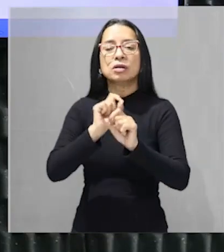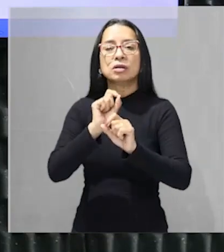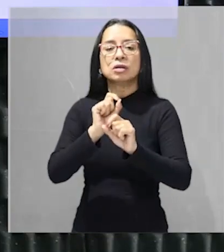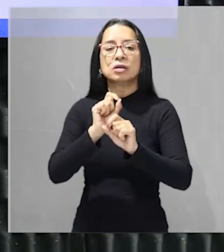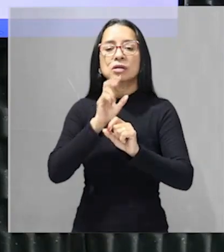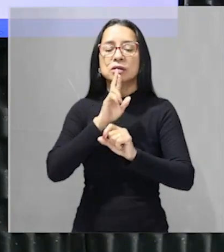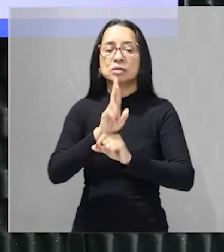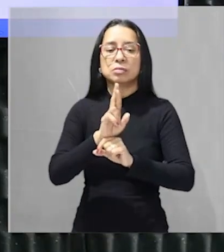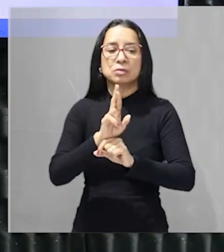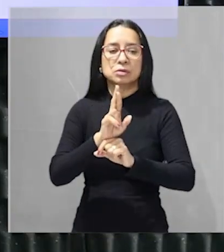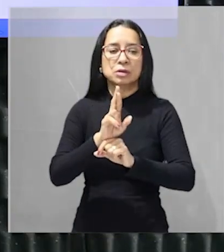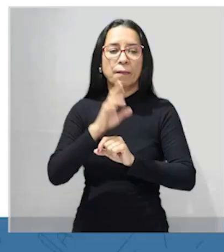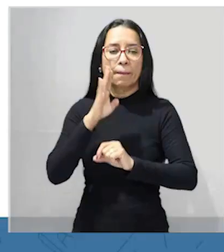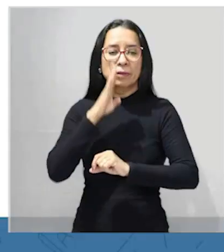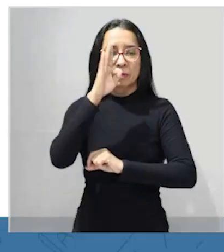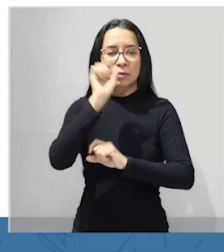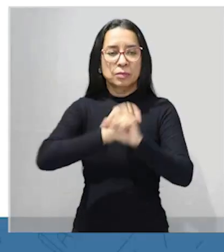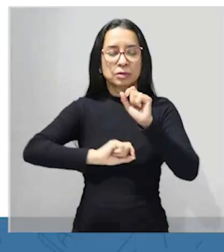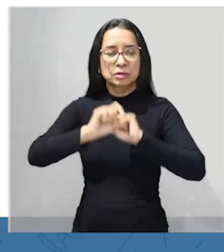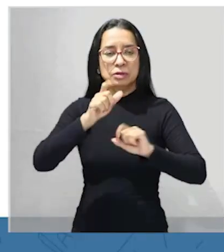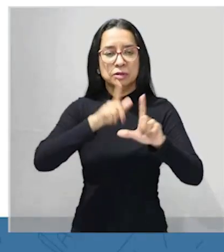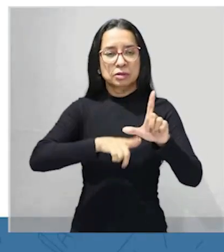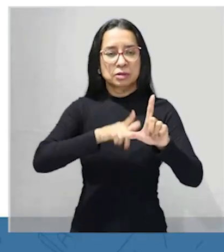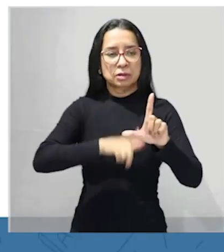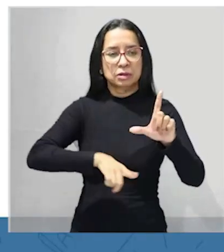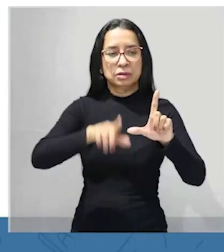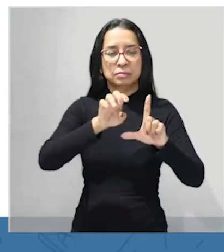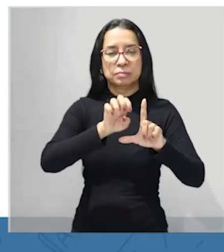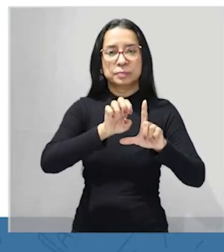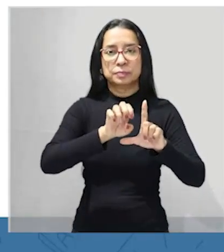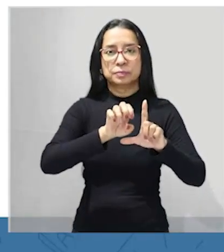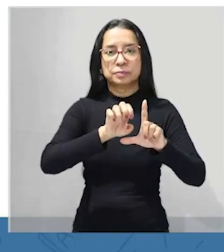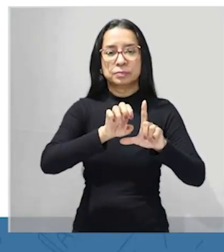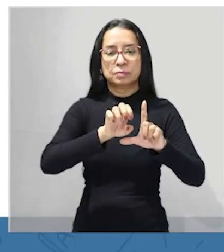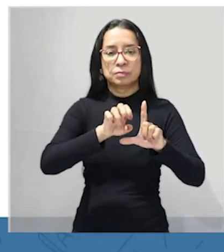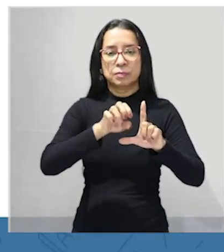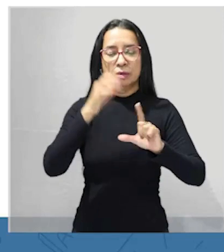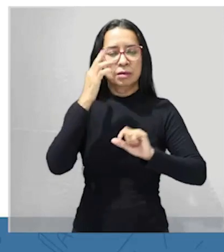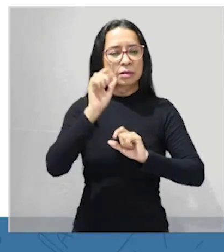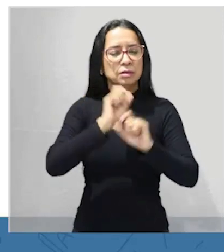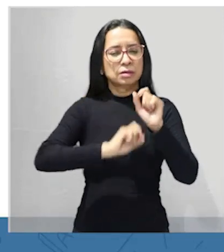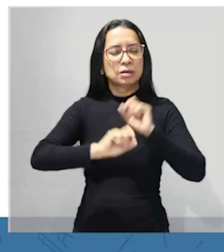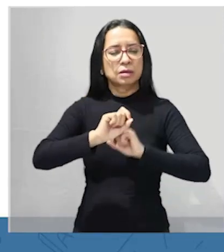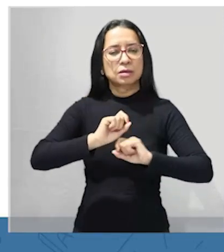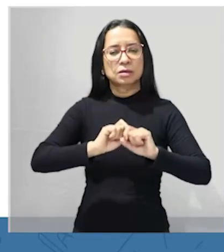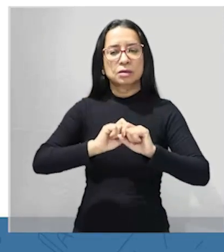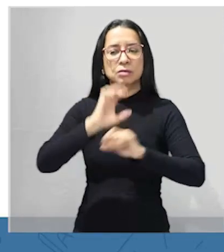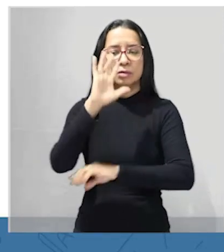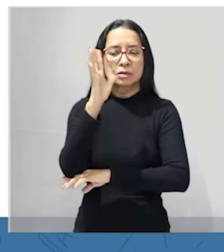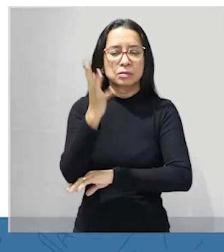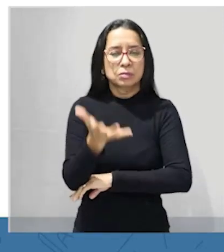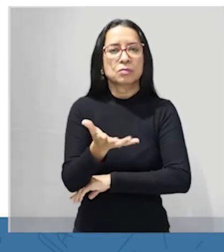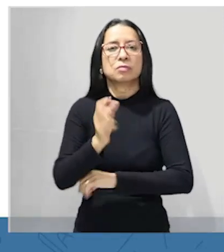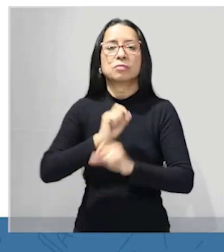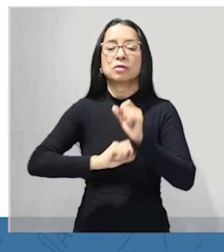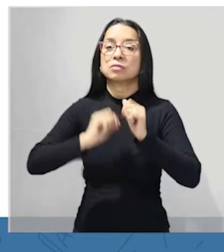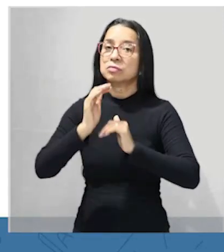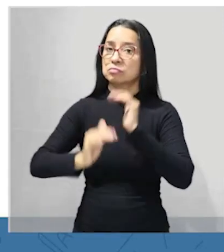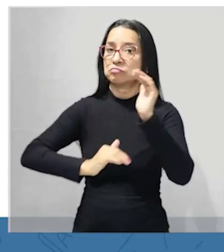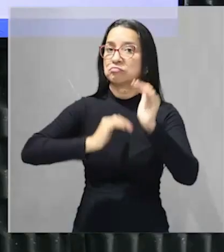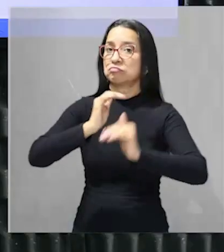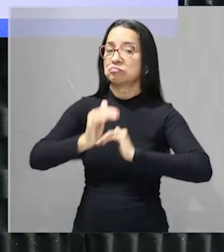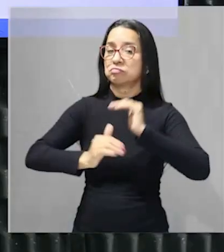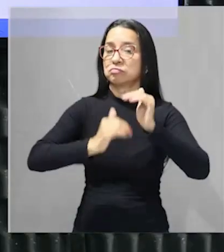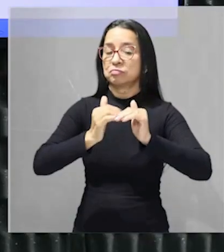se opor principalmente a o que Marcos? a conservação de recursos né a ideia ali era que o desmatamento promovesse o crescimento então